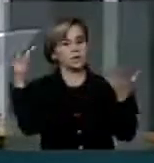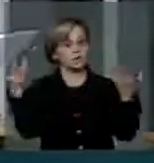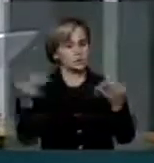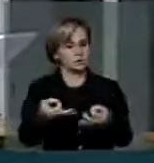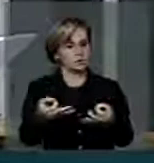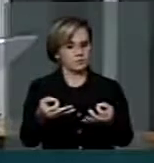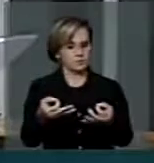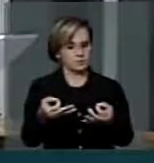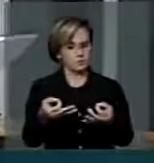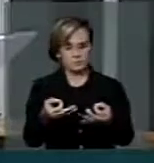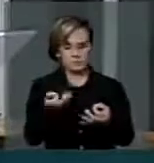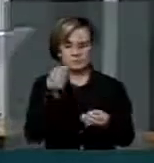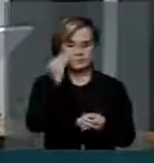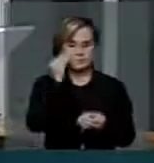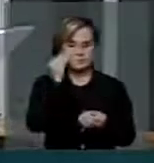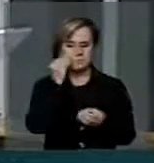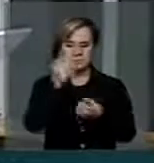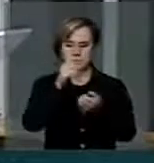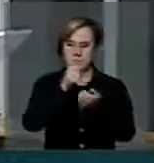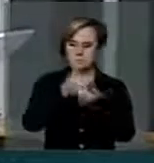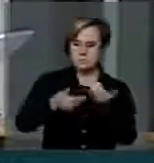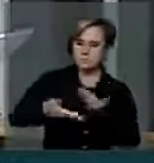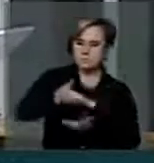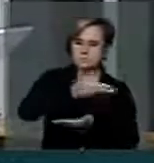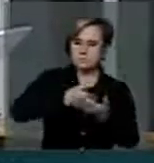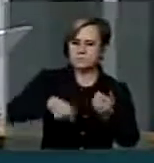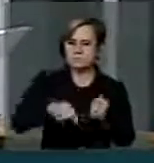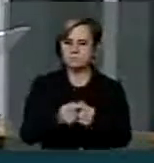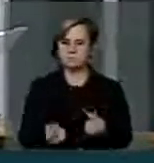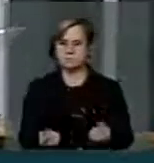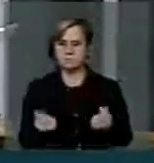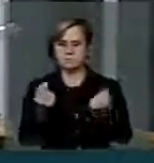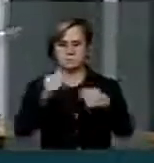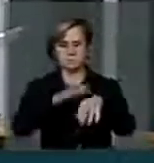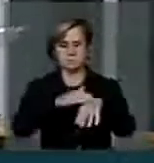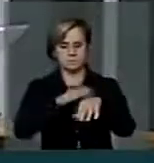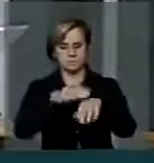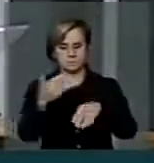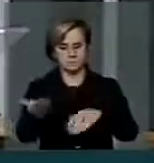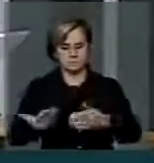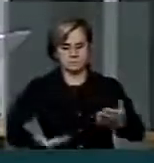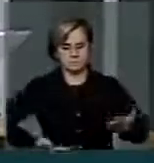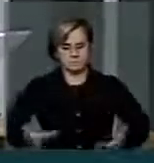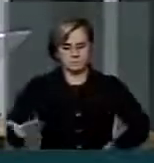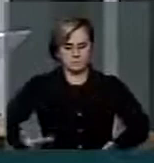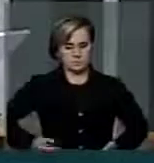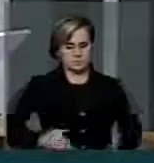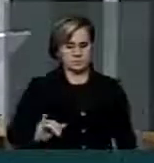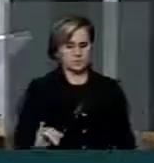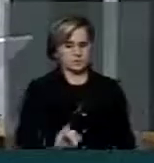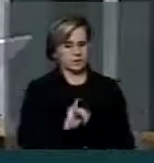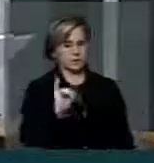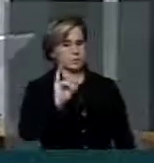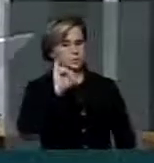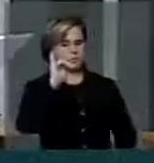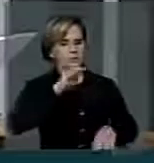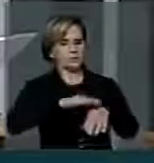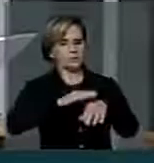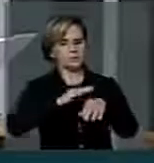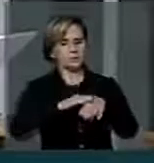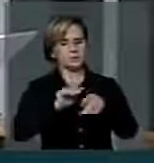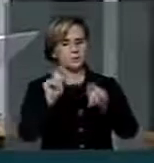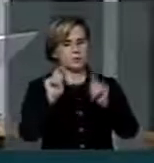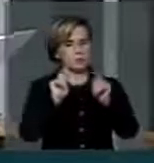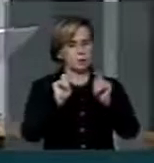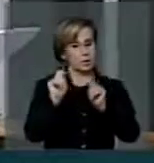de socializar os custos desse serviço, que é essencial à economia e à